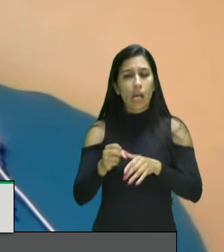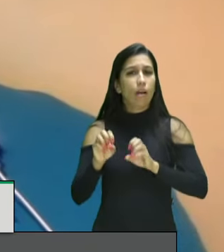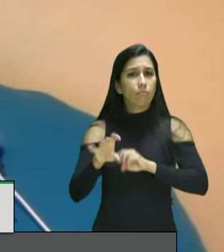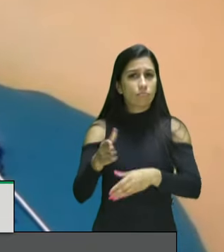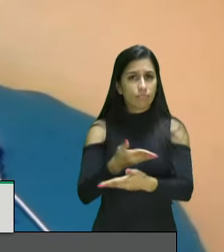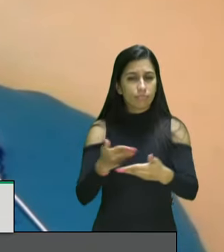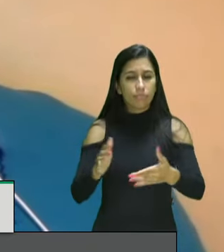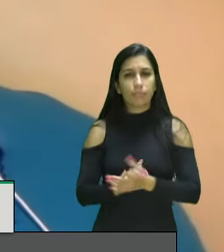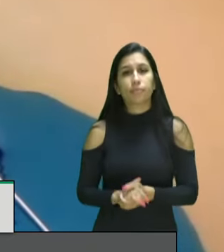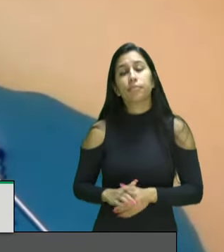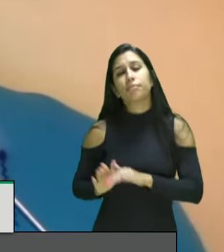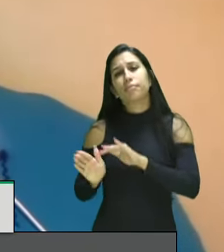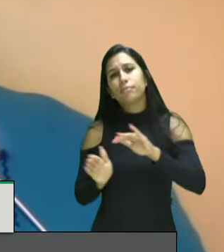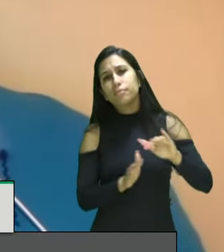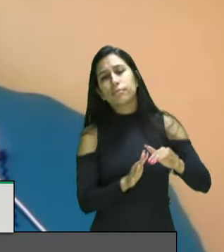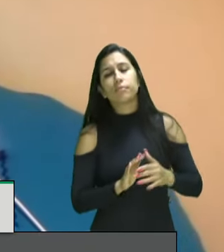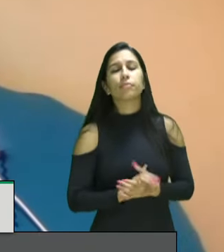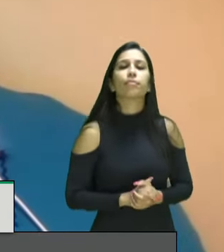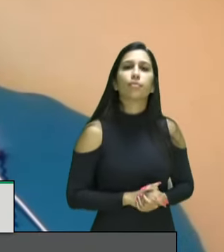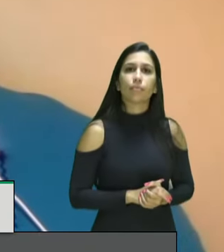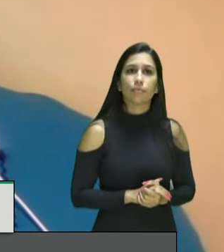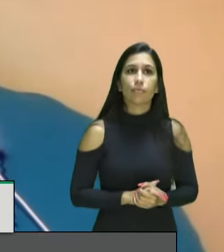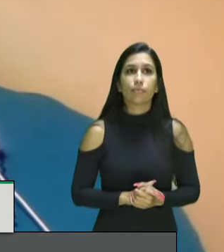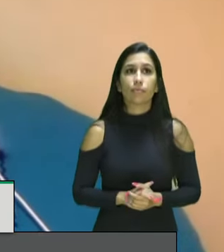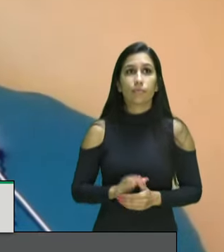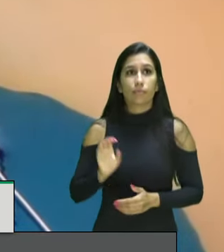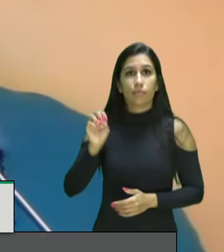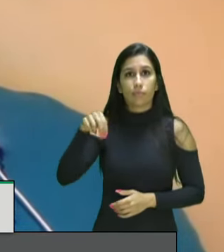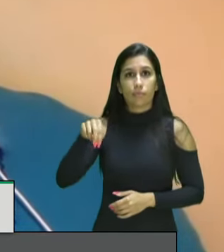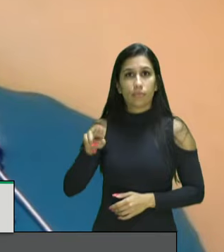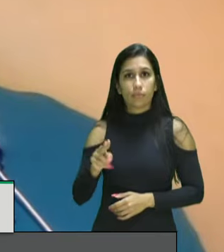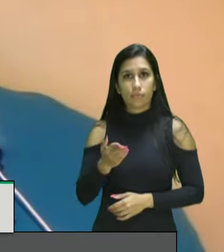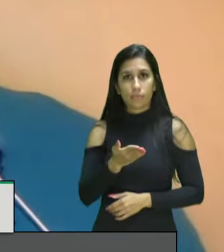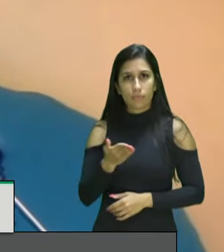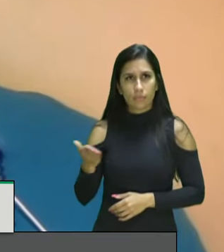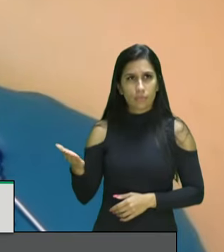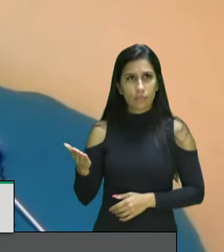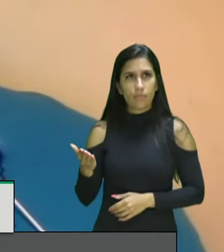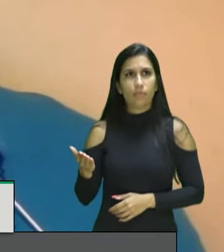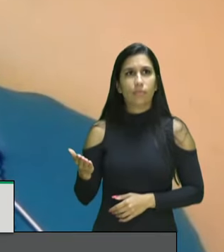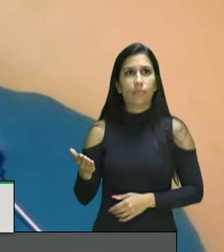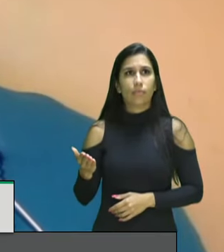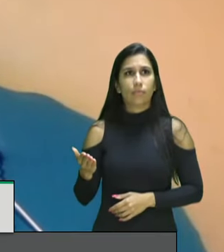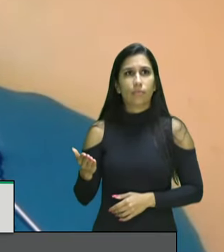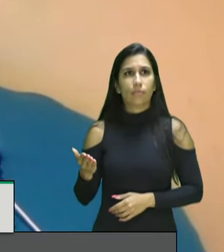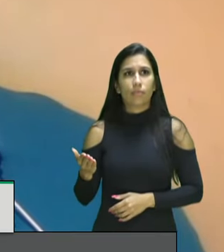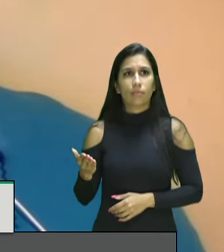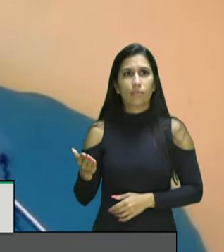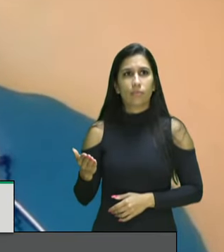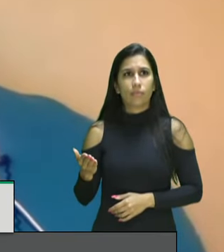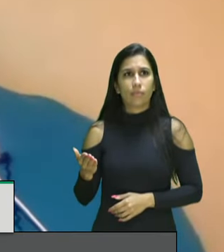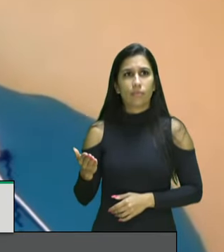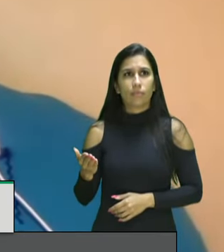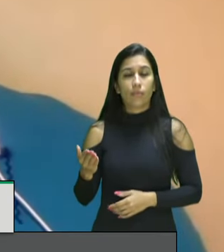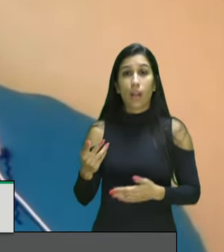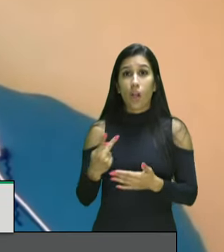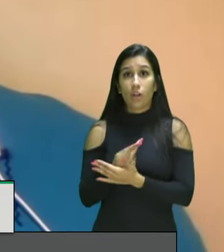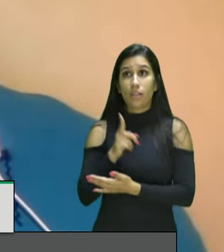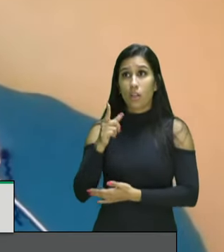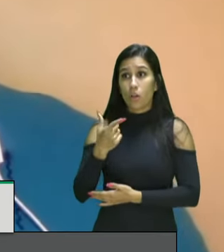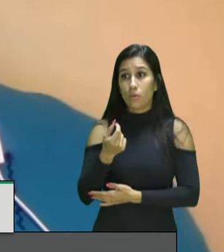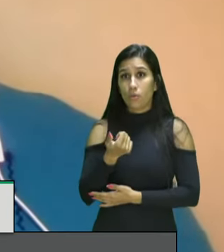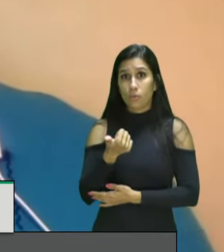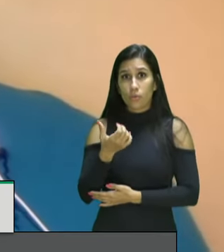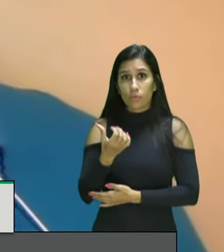situação fez com que a enviada especial da ONU para direitos de minorias em visita de monitoramento oficial Brasil em 2016 de que o